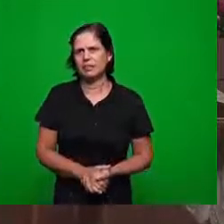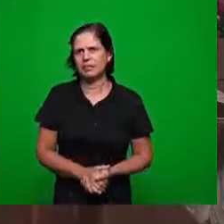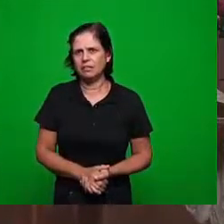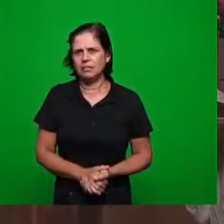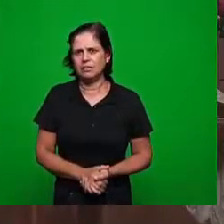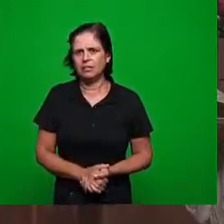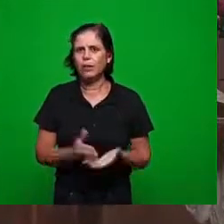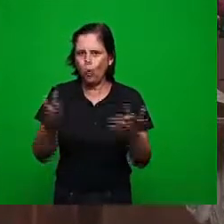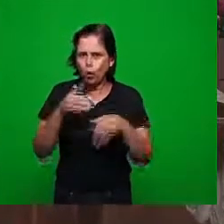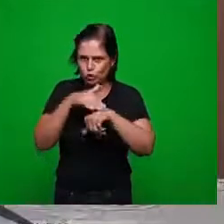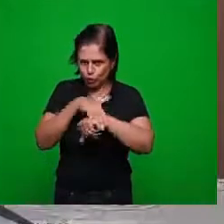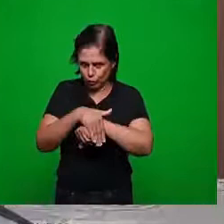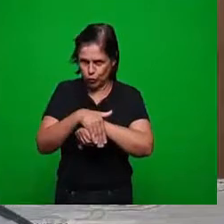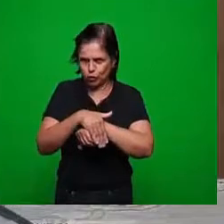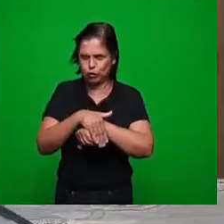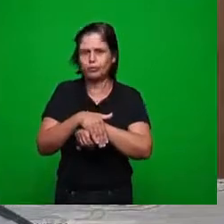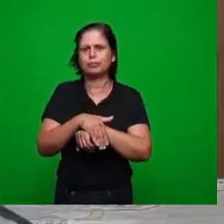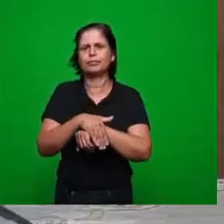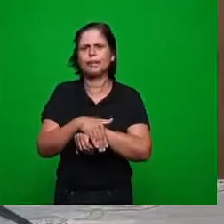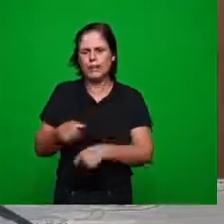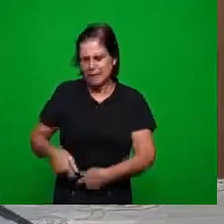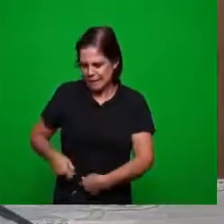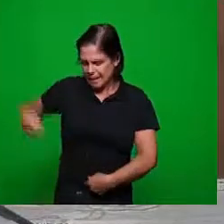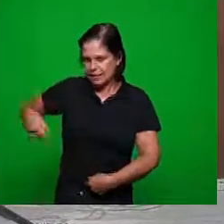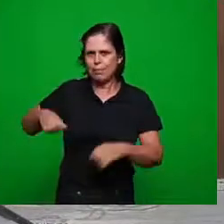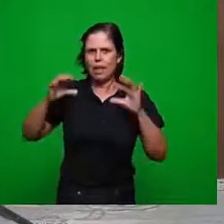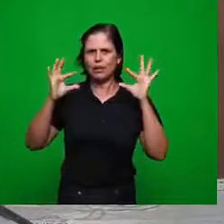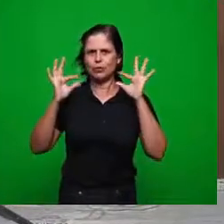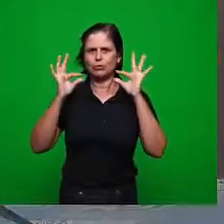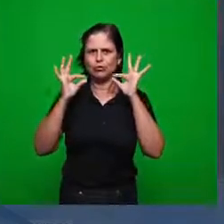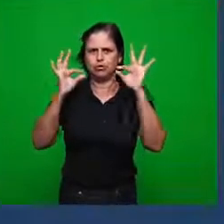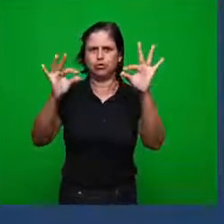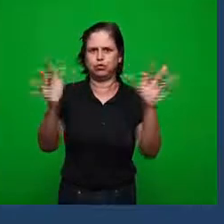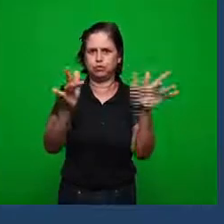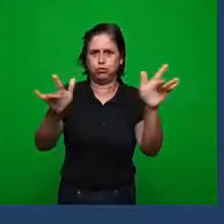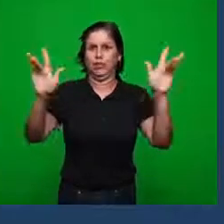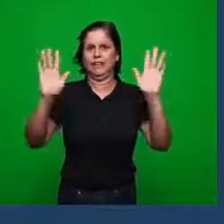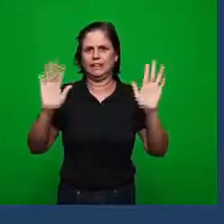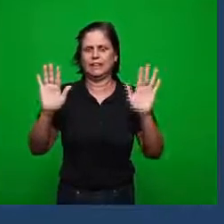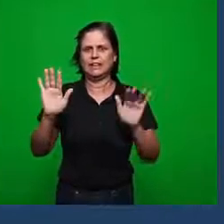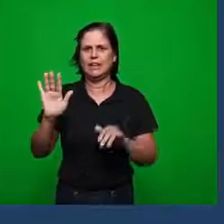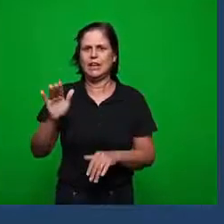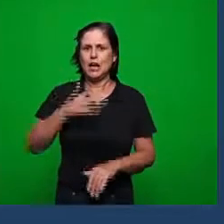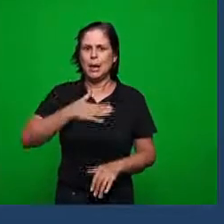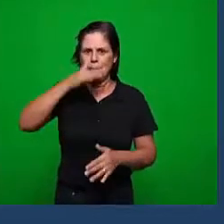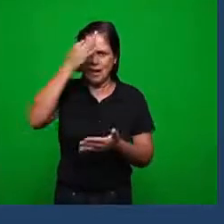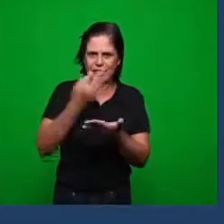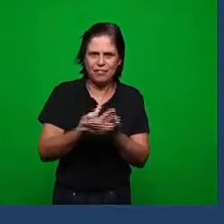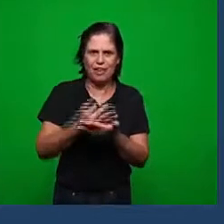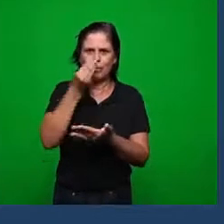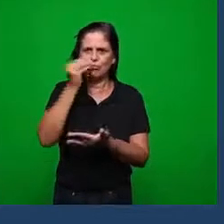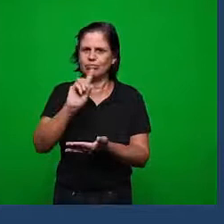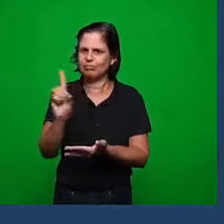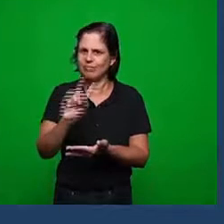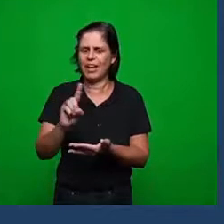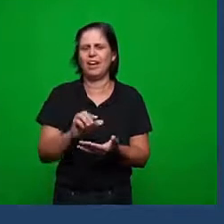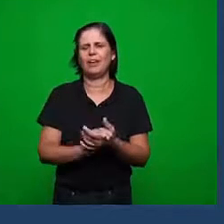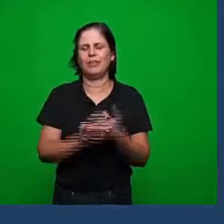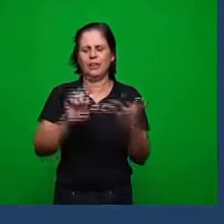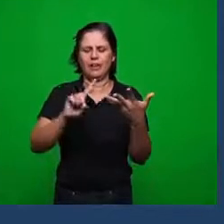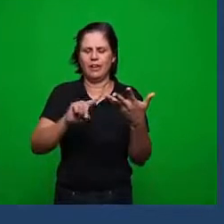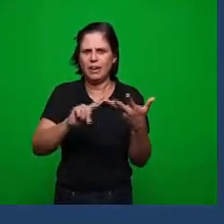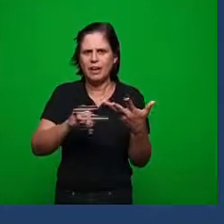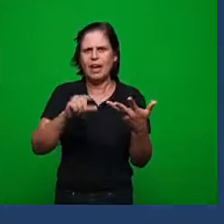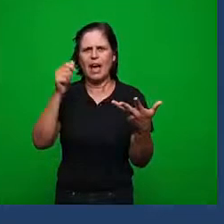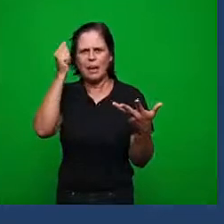no culto da noite está aqui espada aguda não negaste a minha fé arrepende-te quem tem ouvido